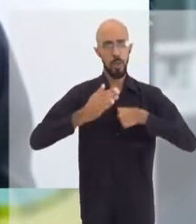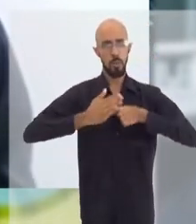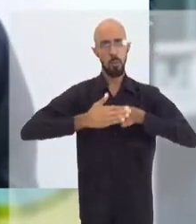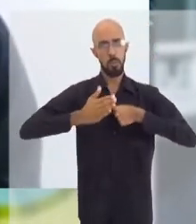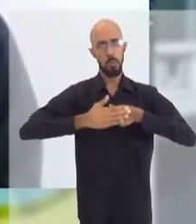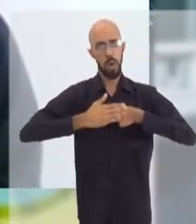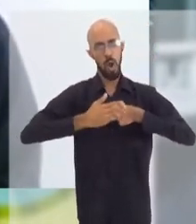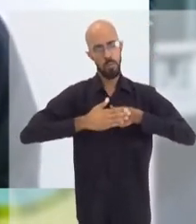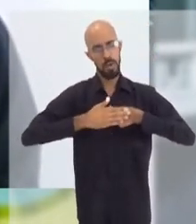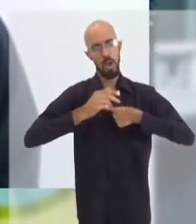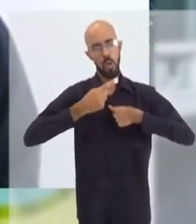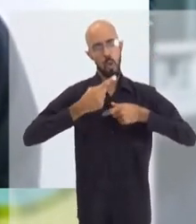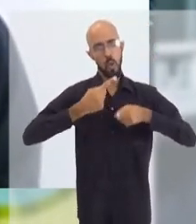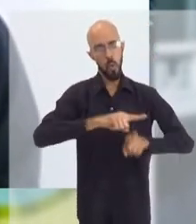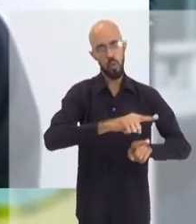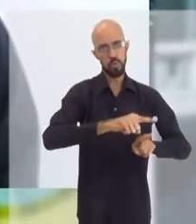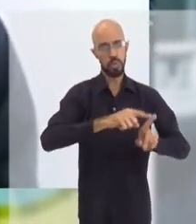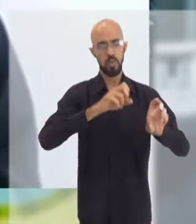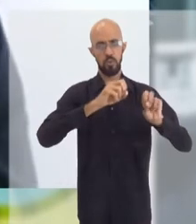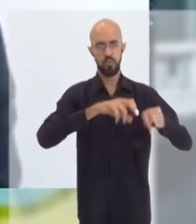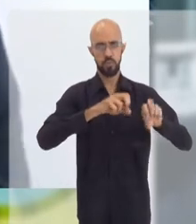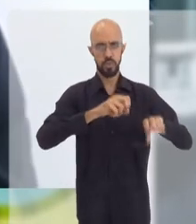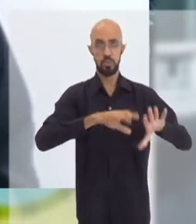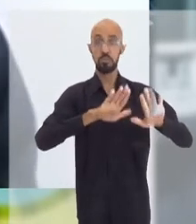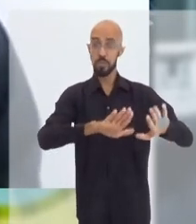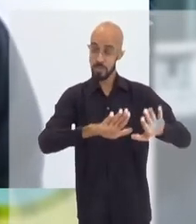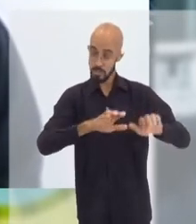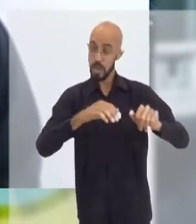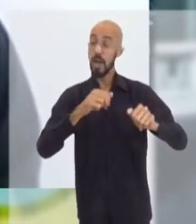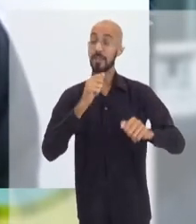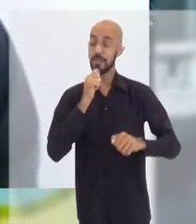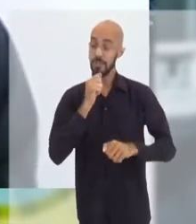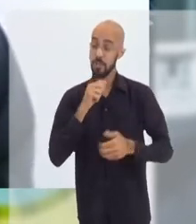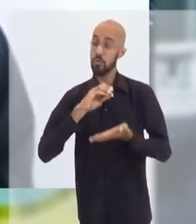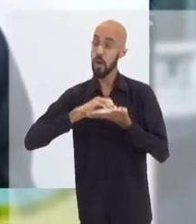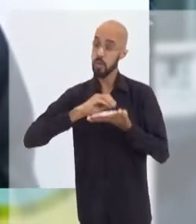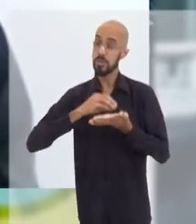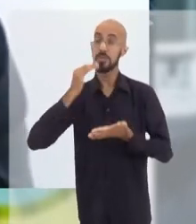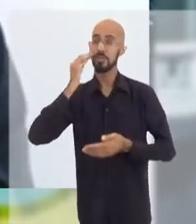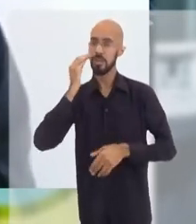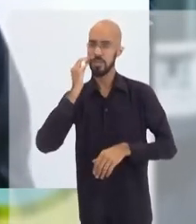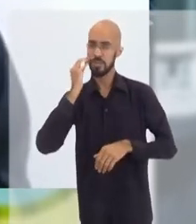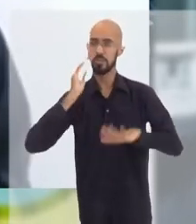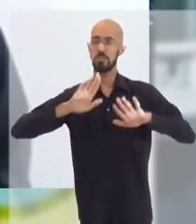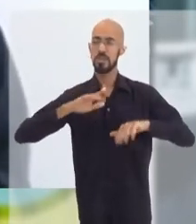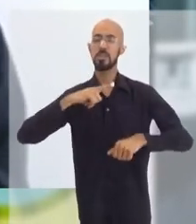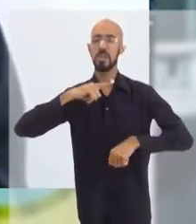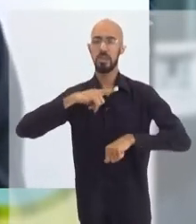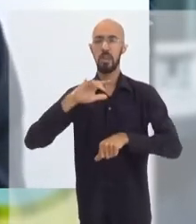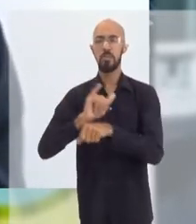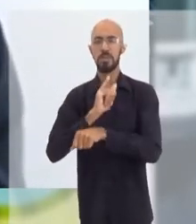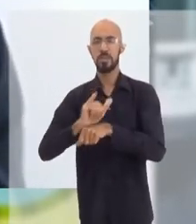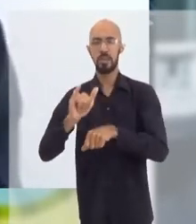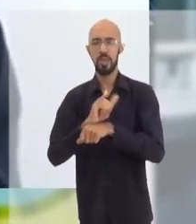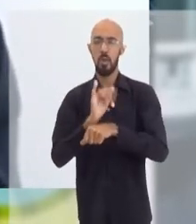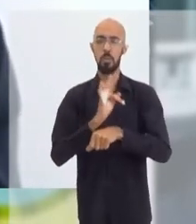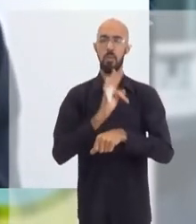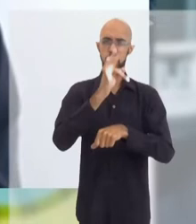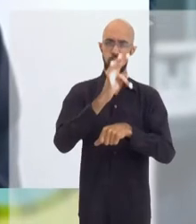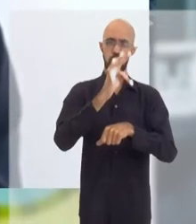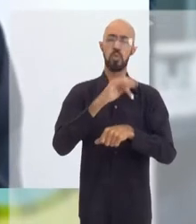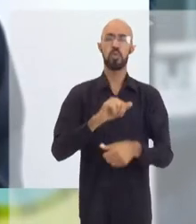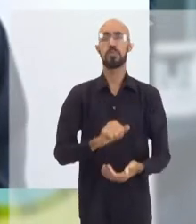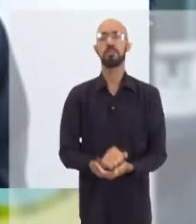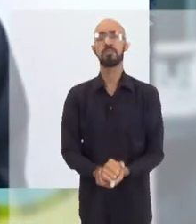eventualmente contra qualquer micro-organismo. Claro que isso tudo precisa ser testado também, mas abre uma janela de oportunidade para o